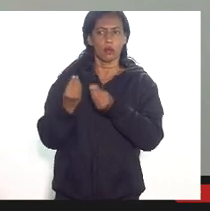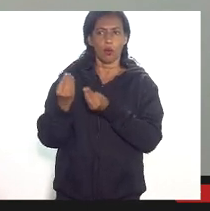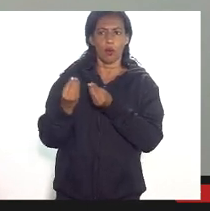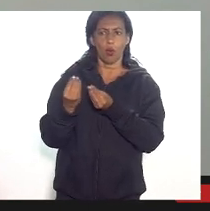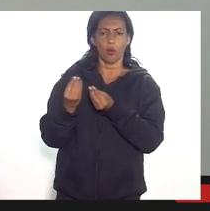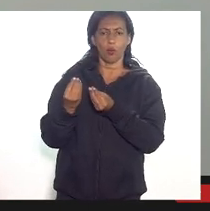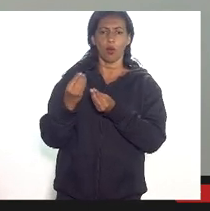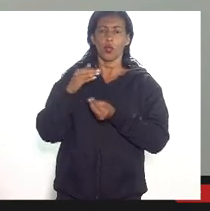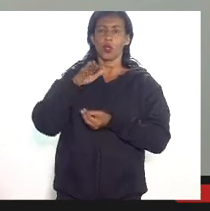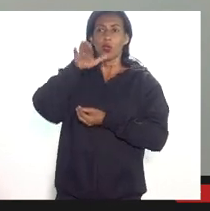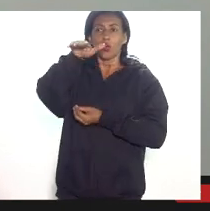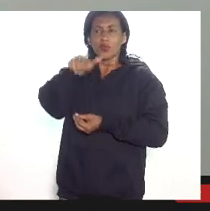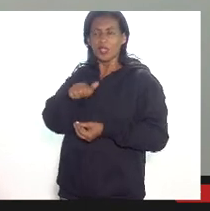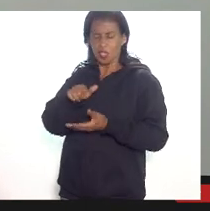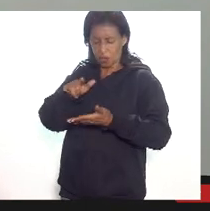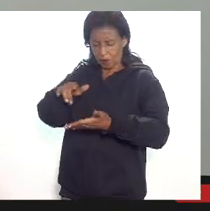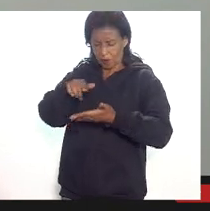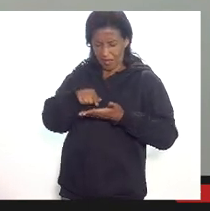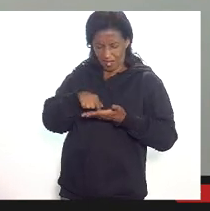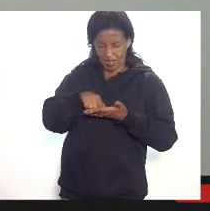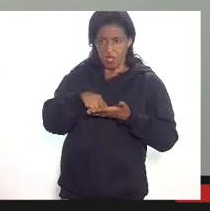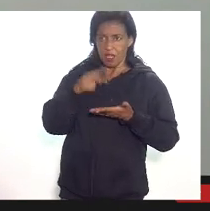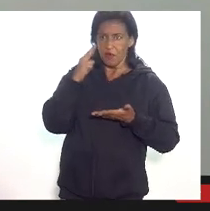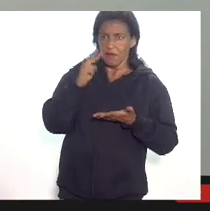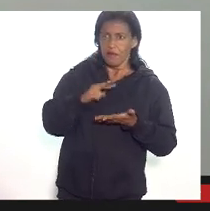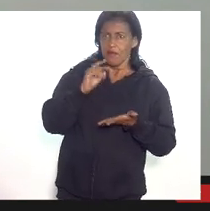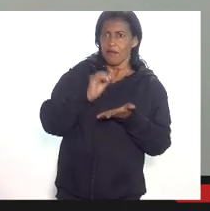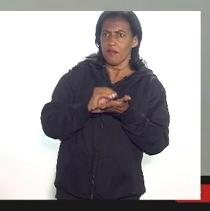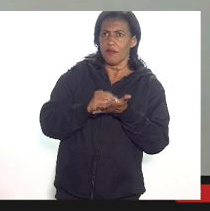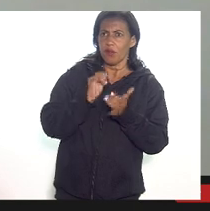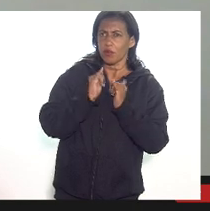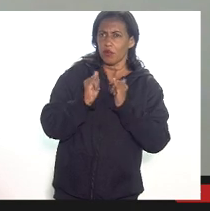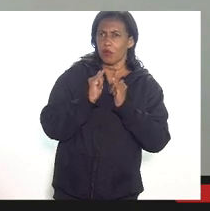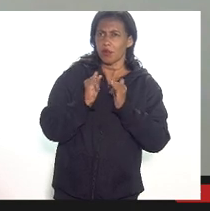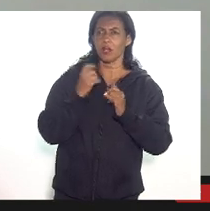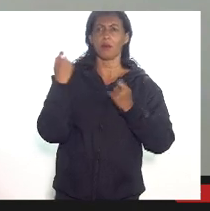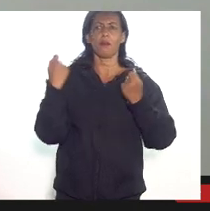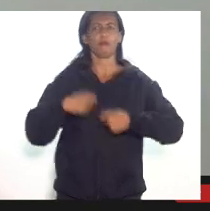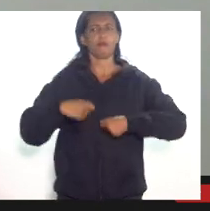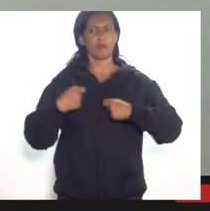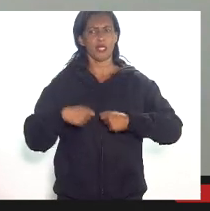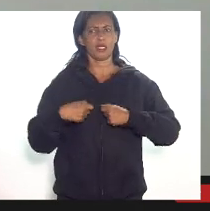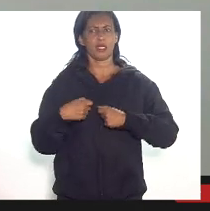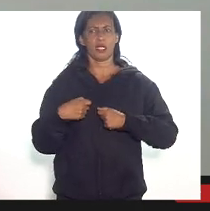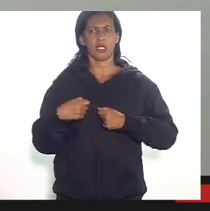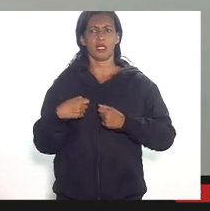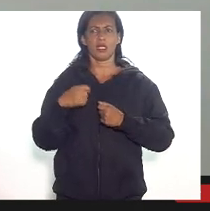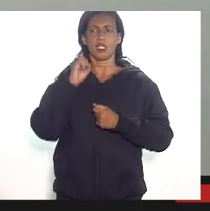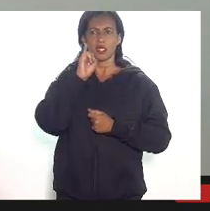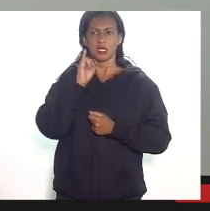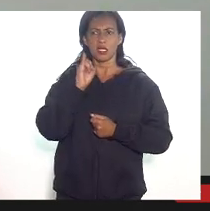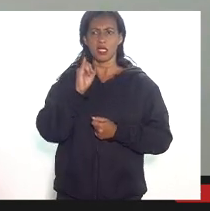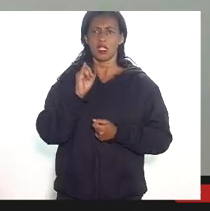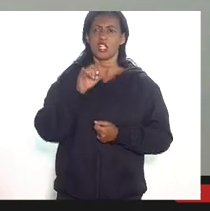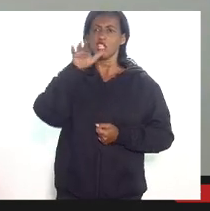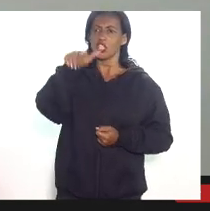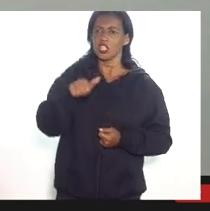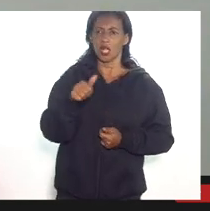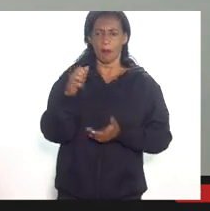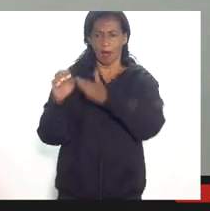intimações configuram o embaraço não há nós gostaríamos que fosse feito um paralelo semelhante ao ICMS 3 não atendimentos a intimação